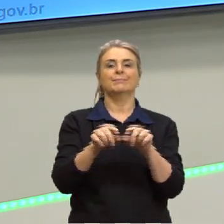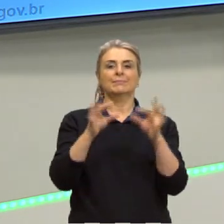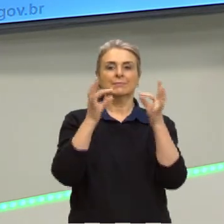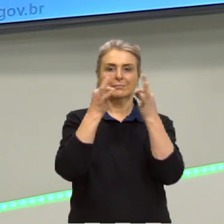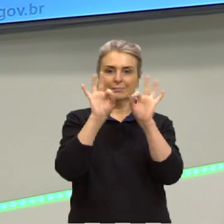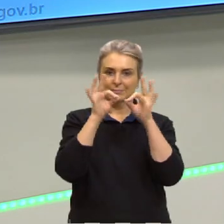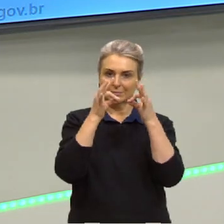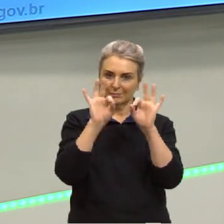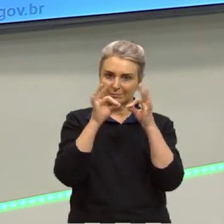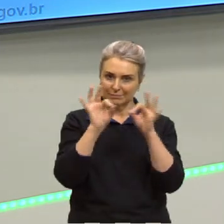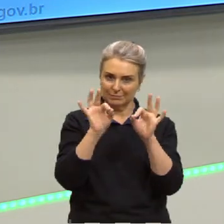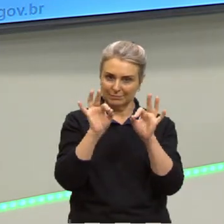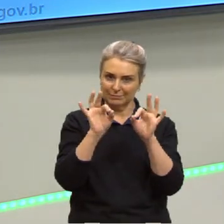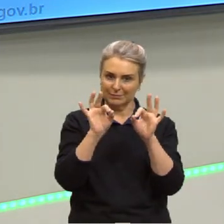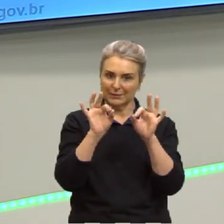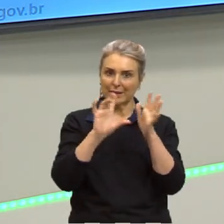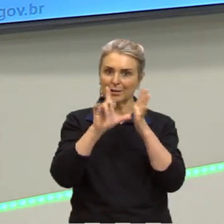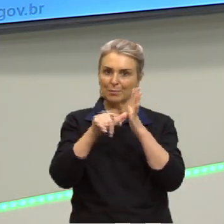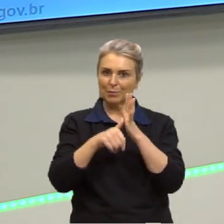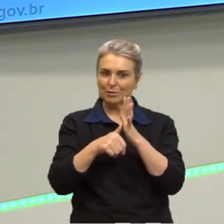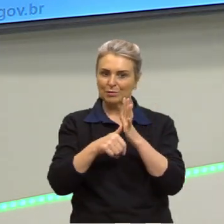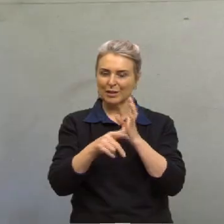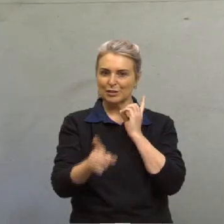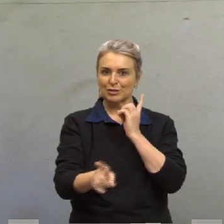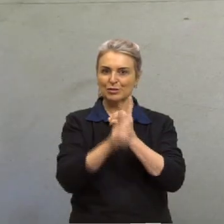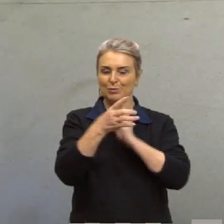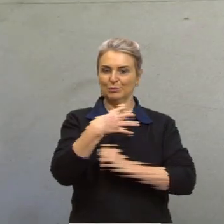construir uma análise semântica de sentido.